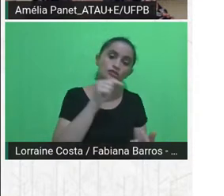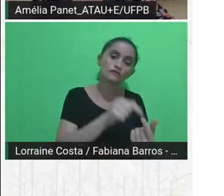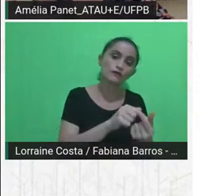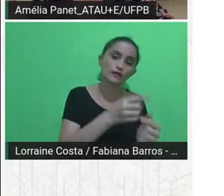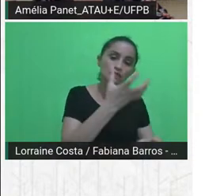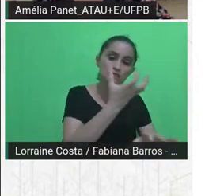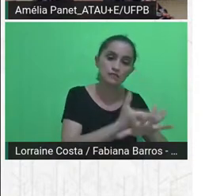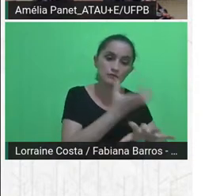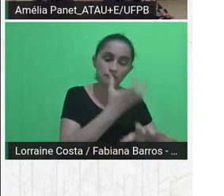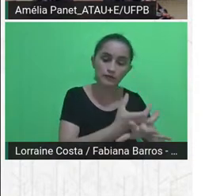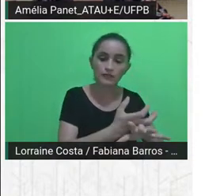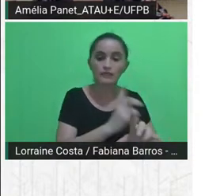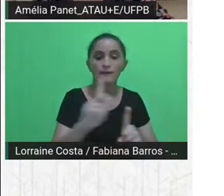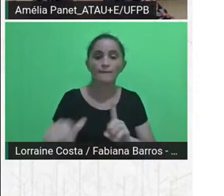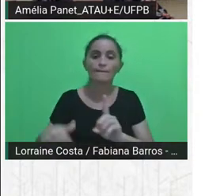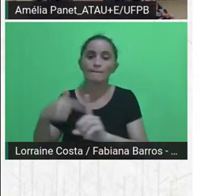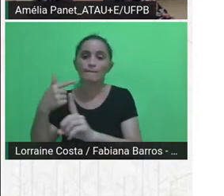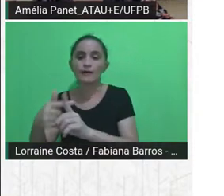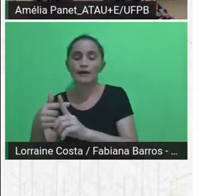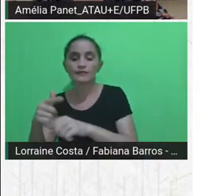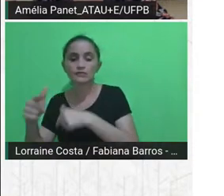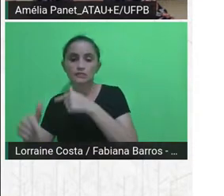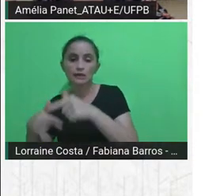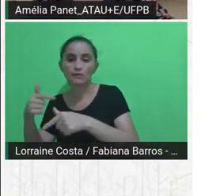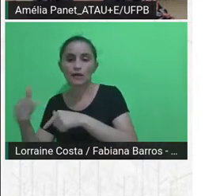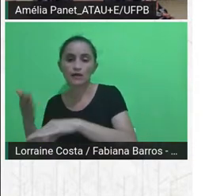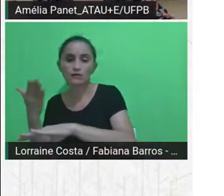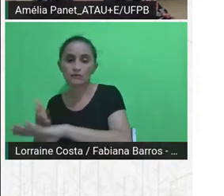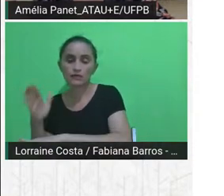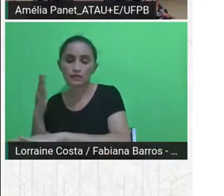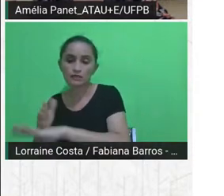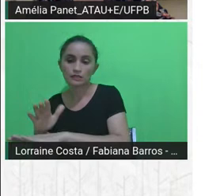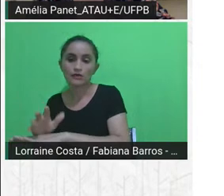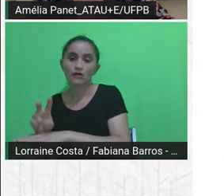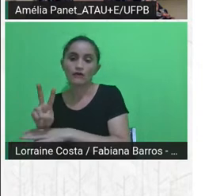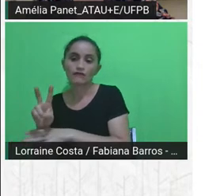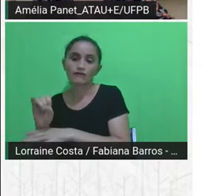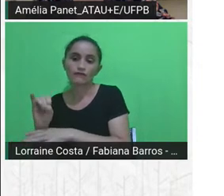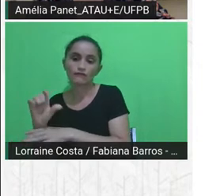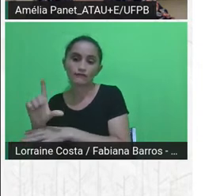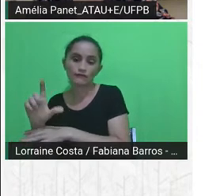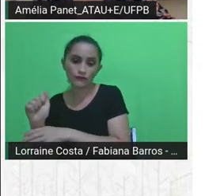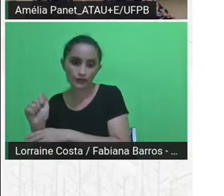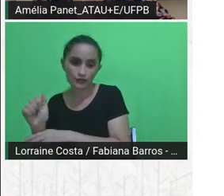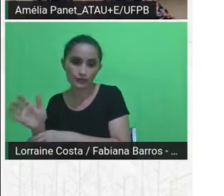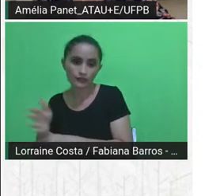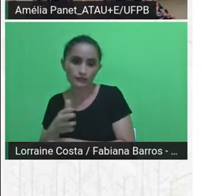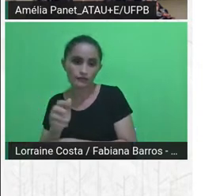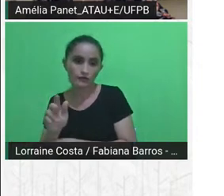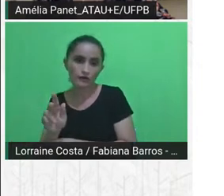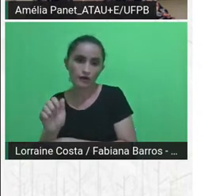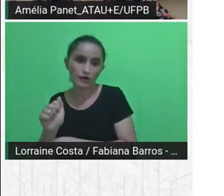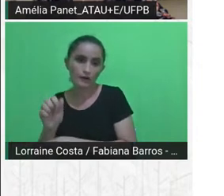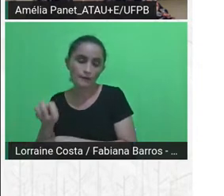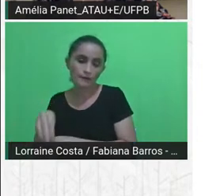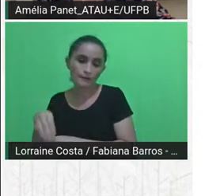na comunidade Vila do Amanhecer, que foi a comunidade objeto de estudo dessa turma, então, sem